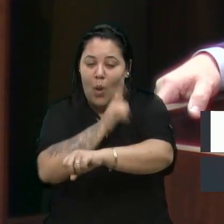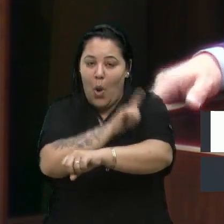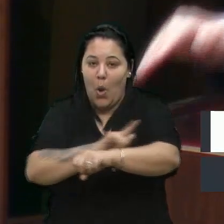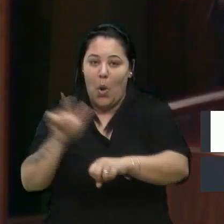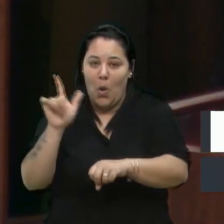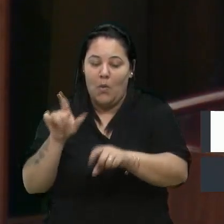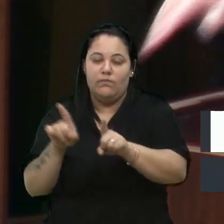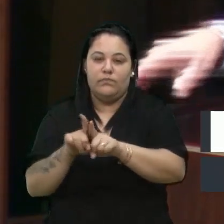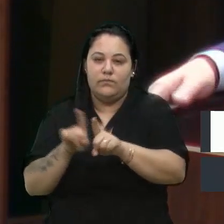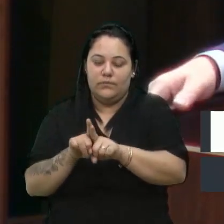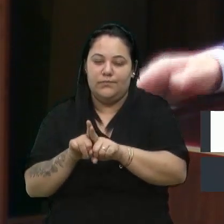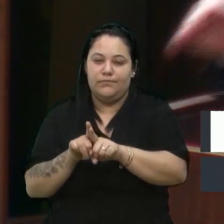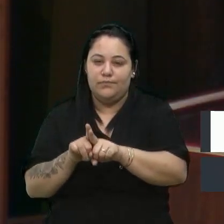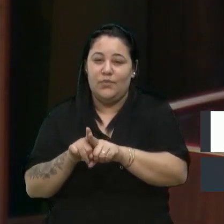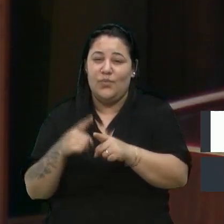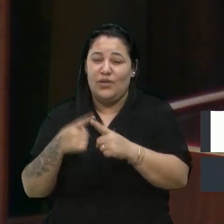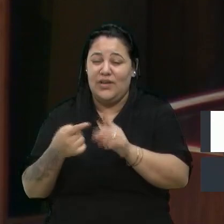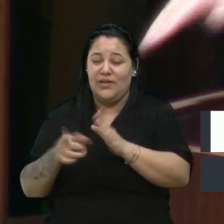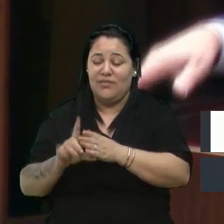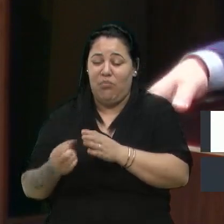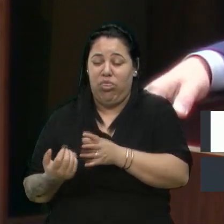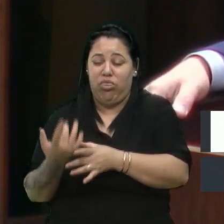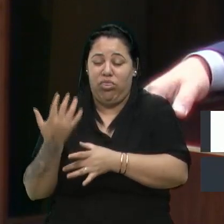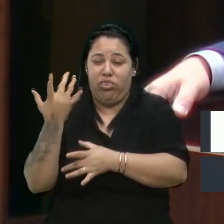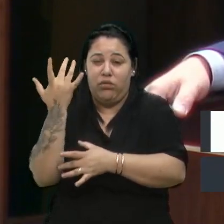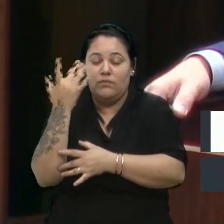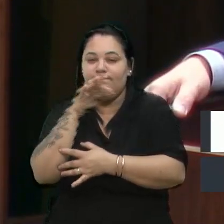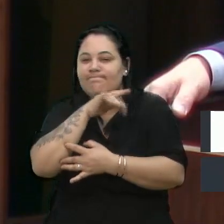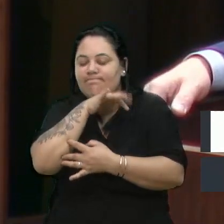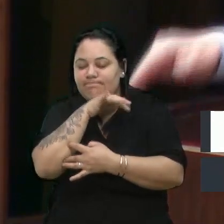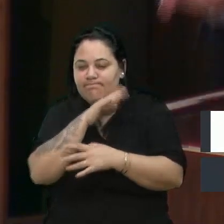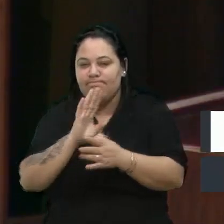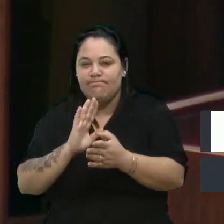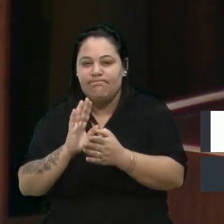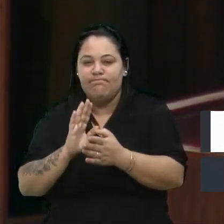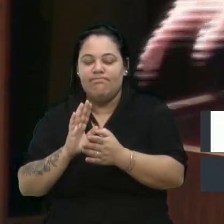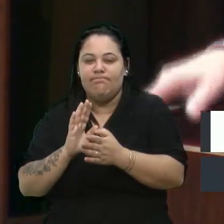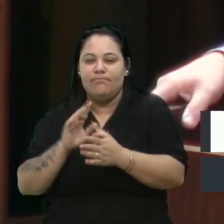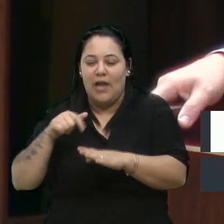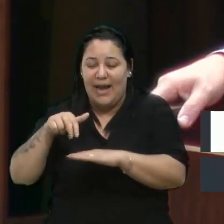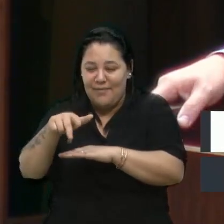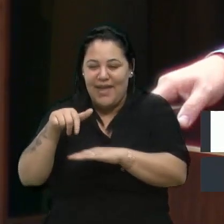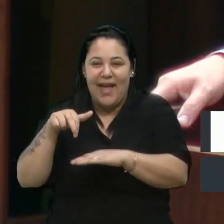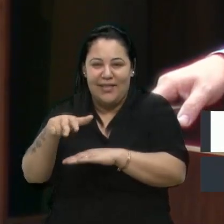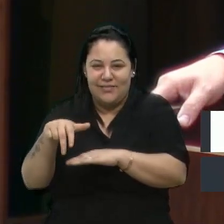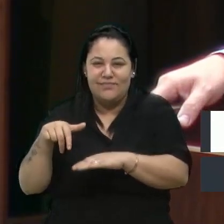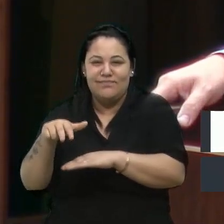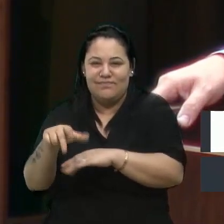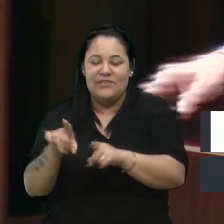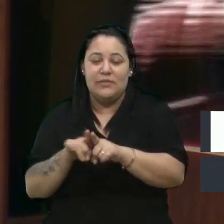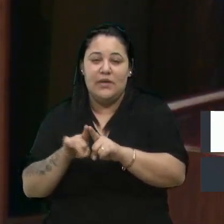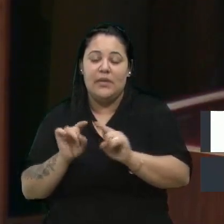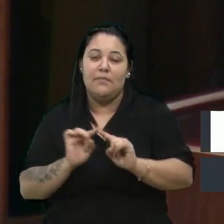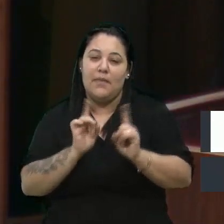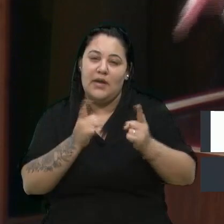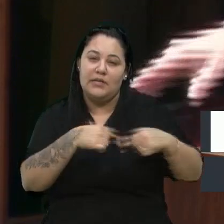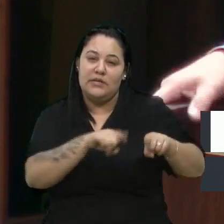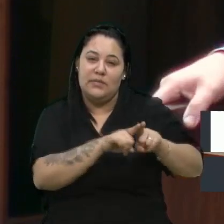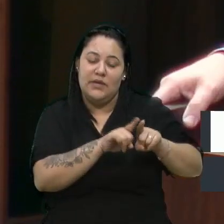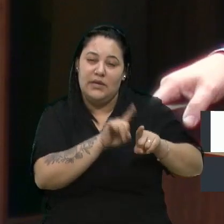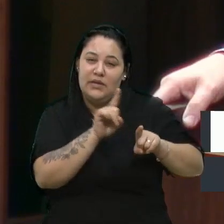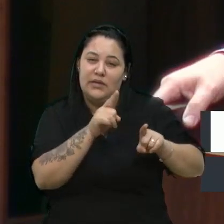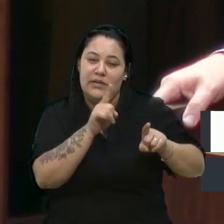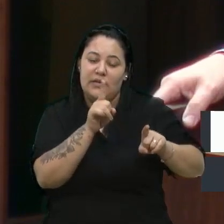onde a grama estava alta, ali possibilitando que os moradores se trafeguem no passeio público, mas também não sejam estacionados